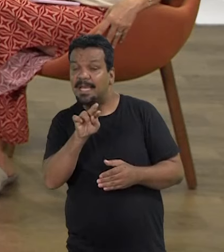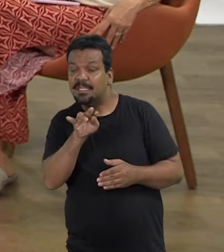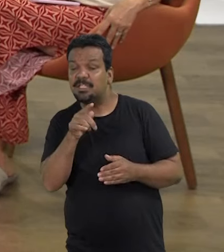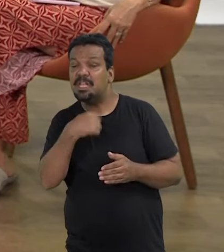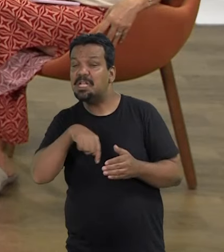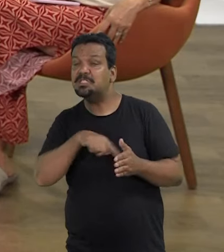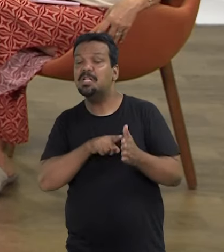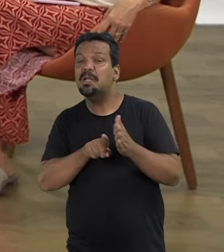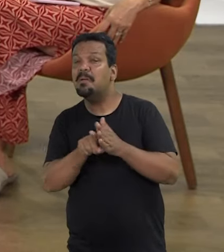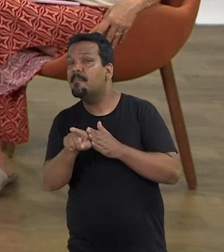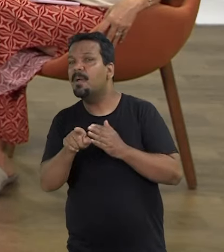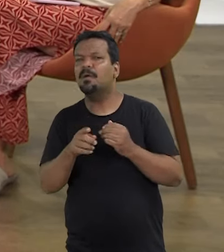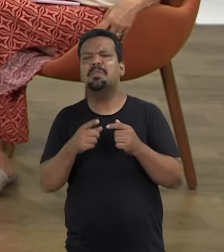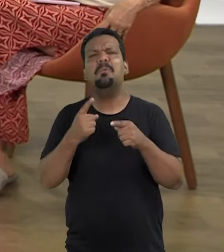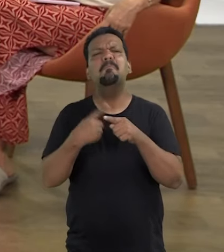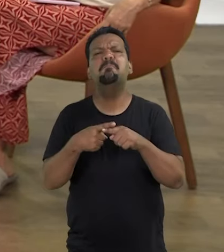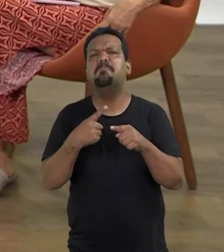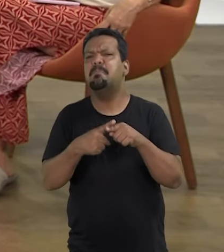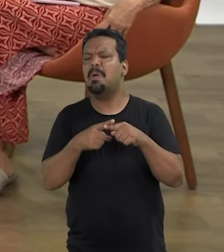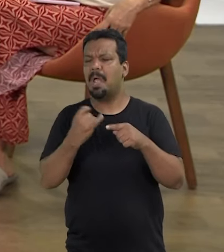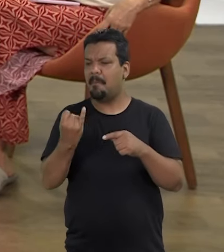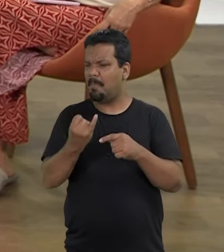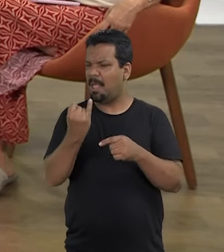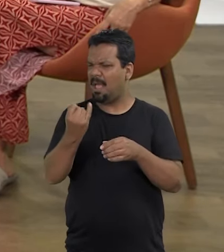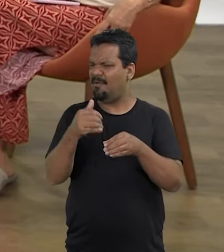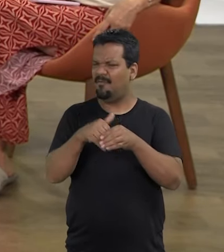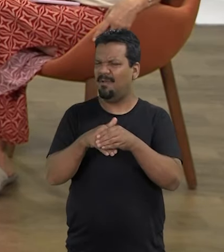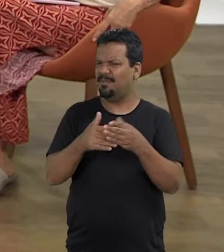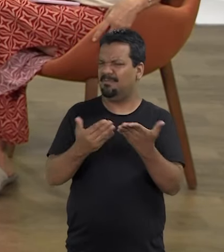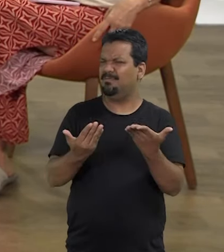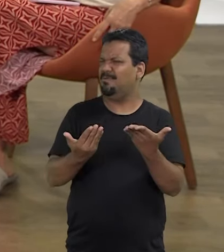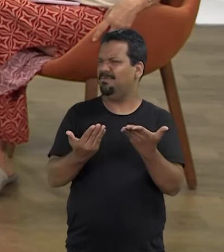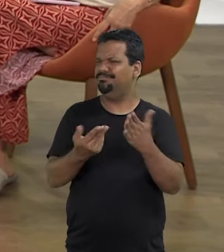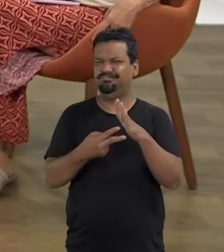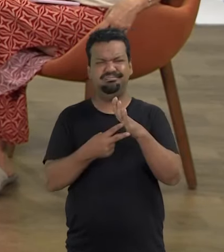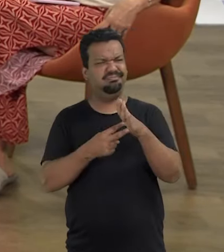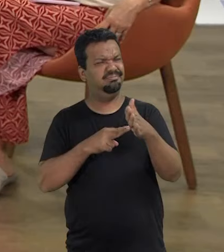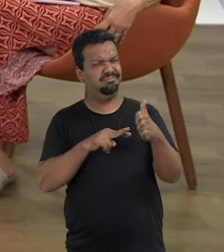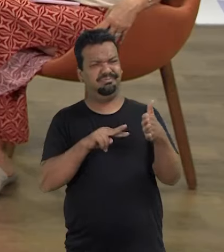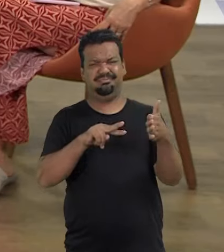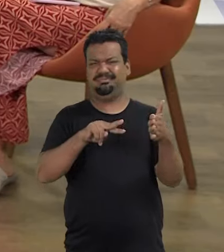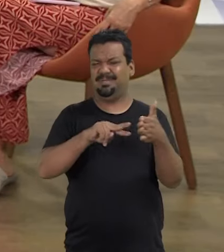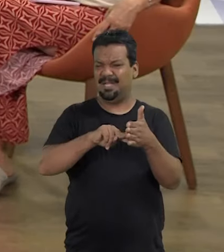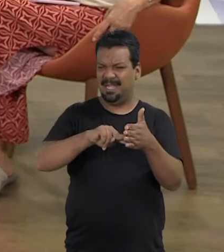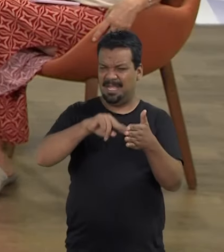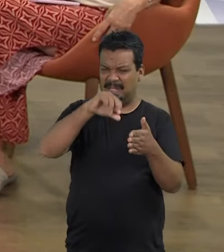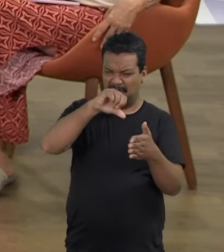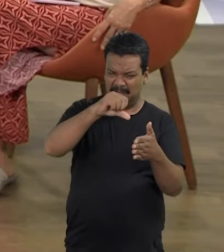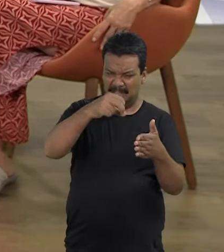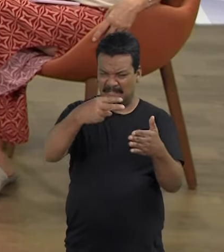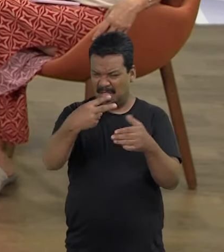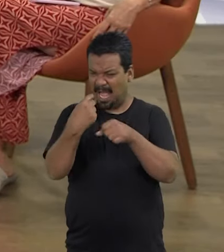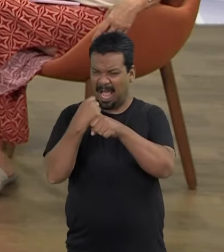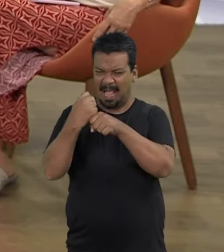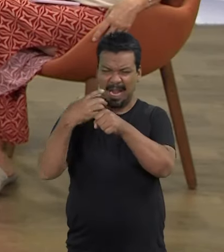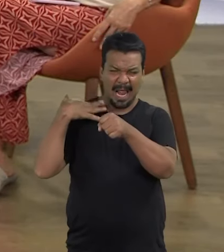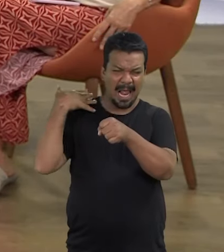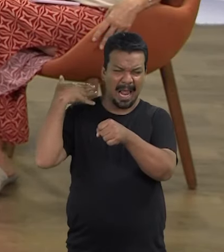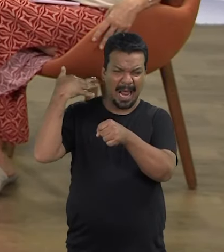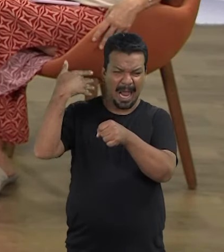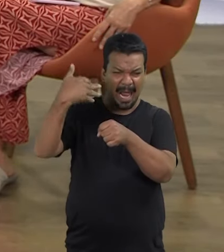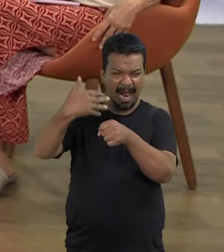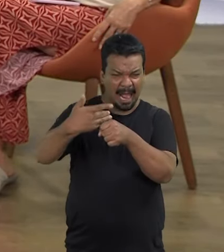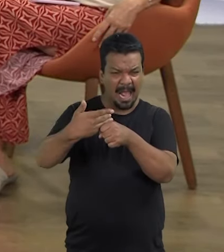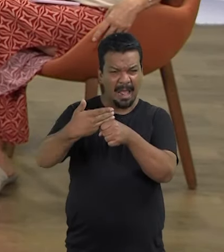Cristina Buarque, e a gente pergunta por que a importância do voto. Qual é o significado desses 92